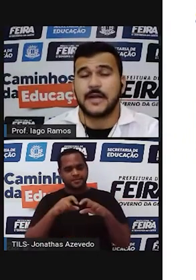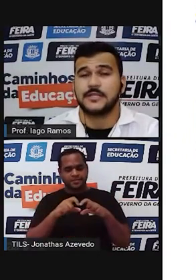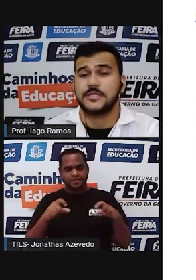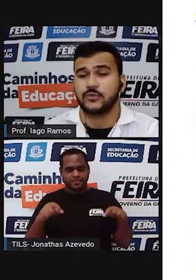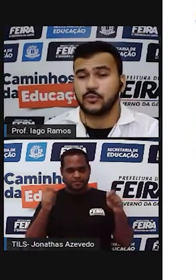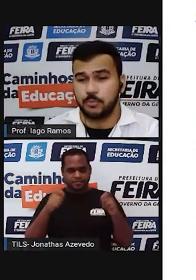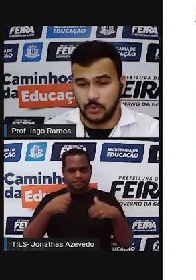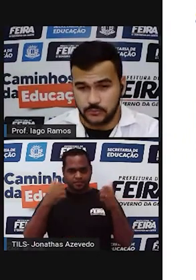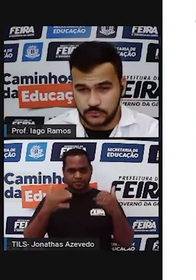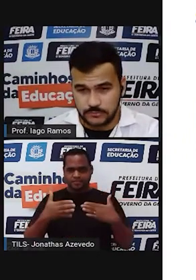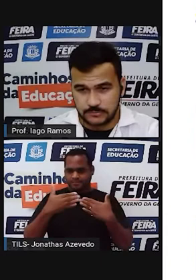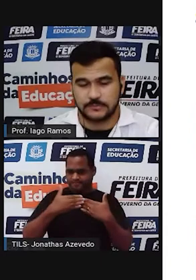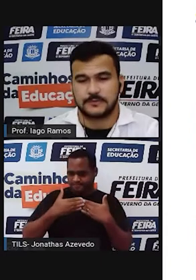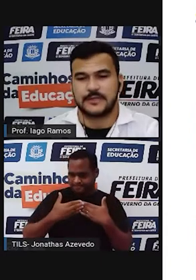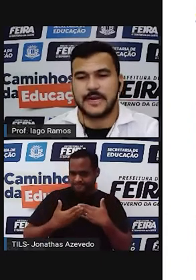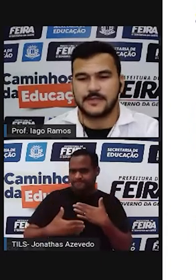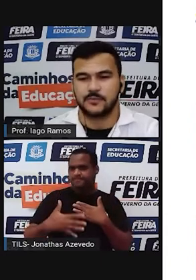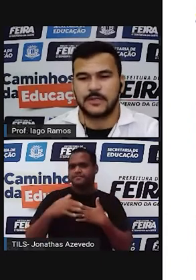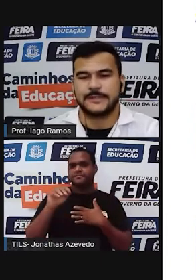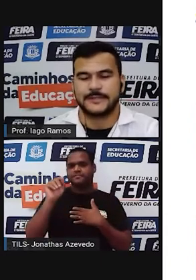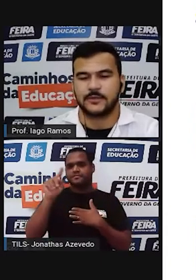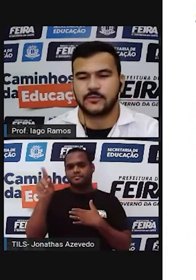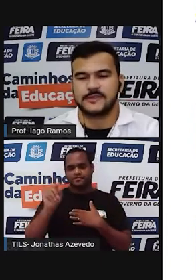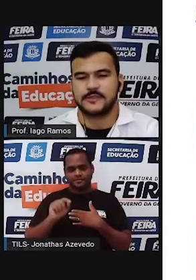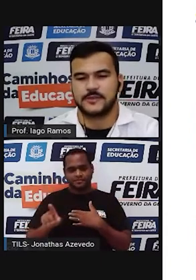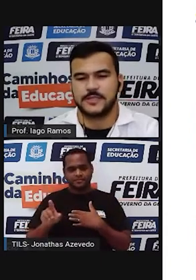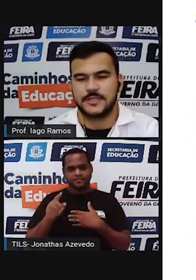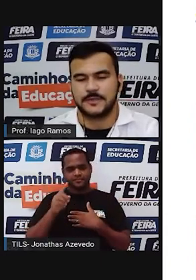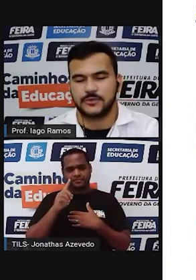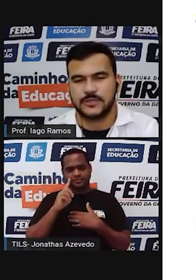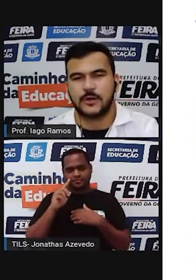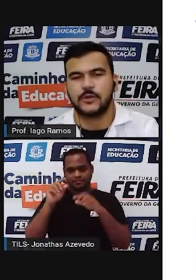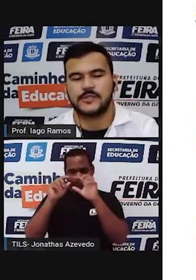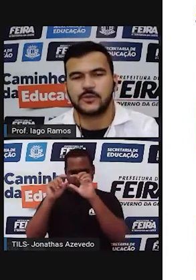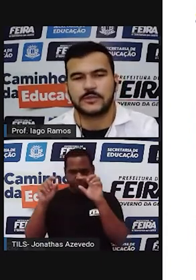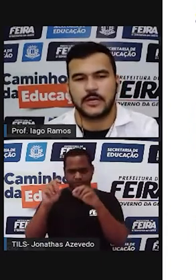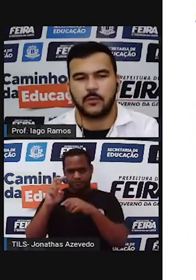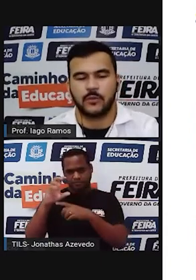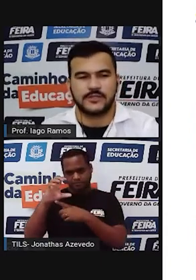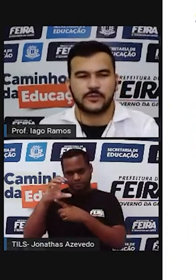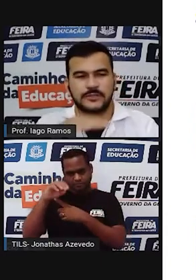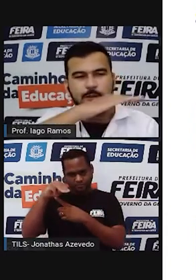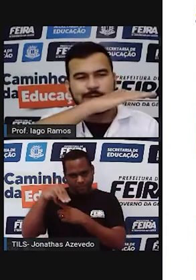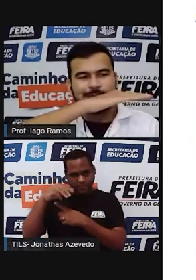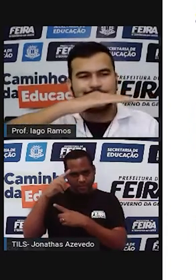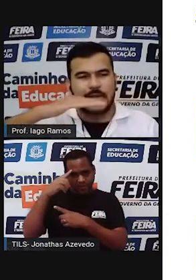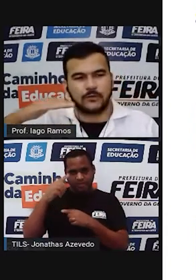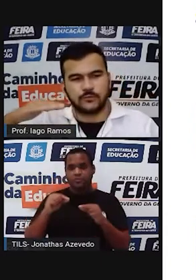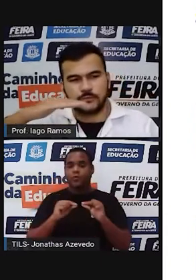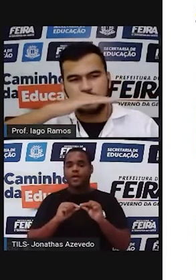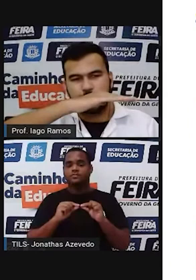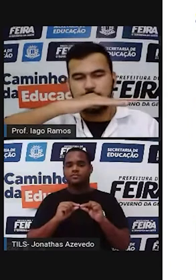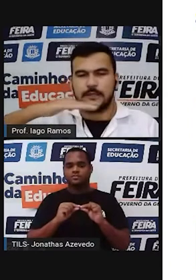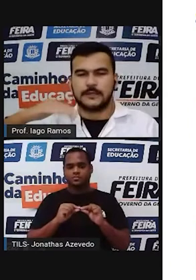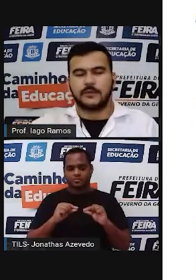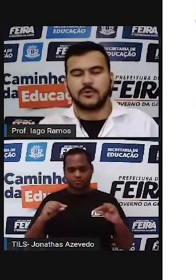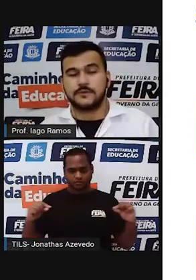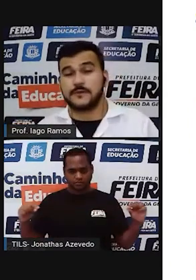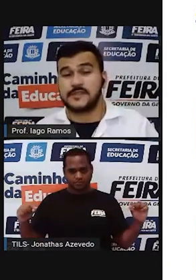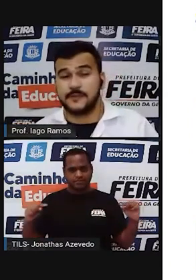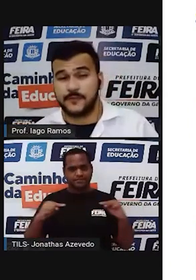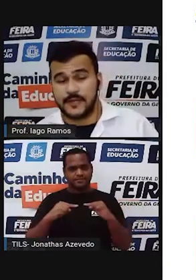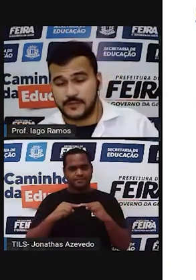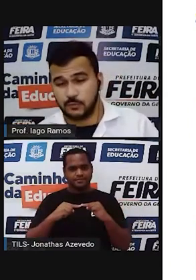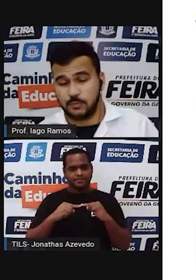partindo do ponto, trace uma linha com 5 centímetros na horizontal. Horizontal é deitado. Então,